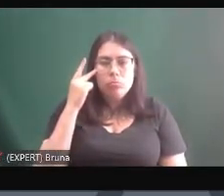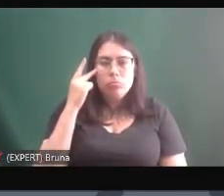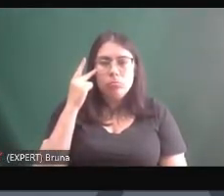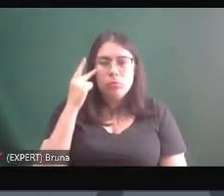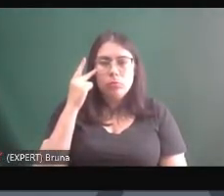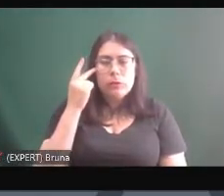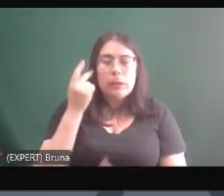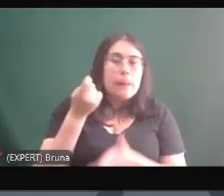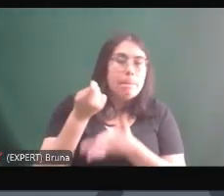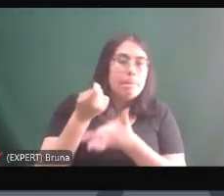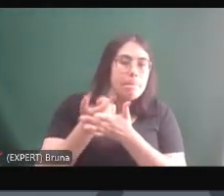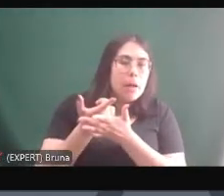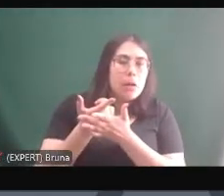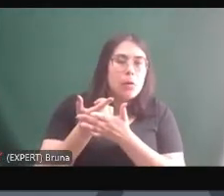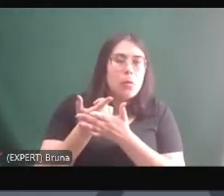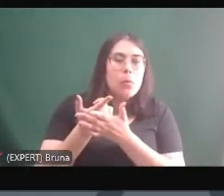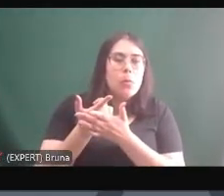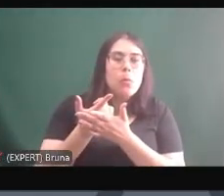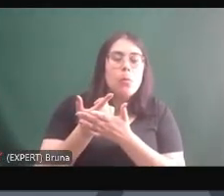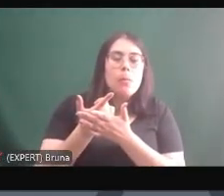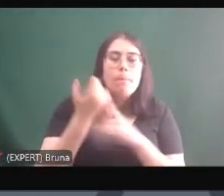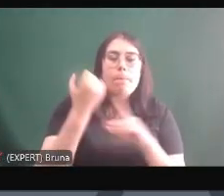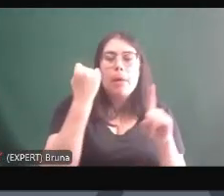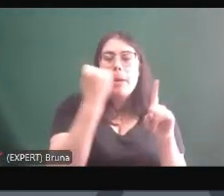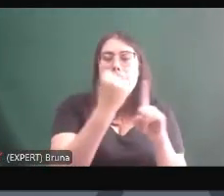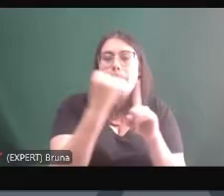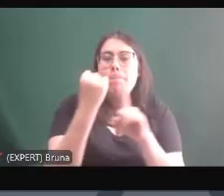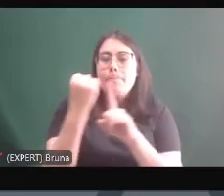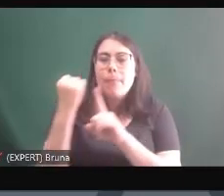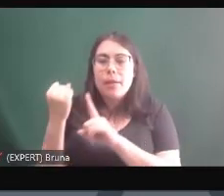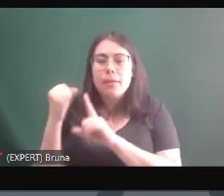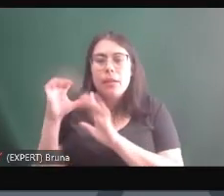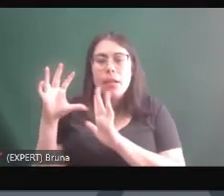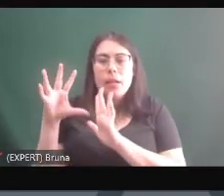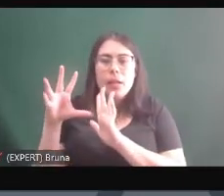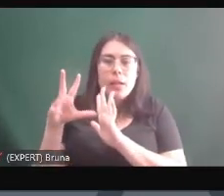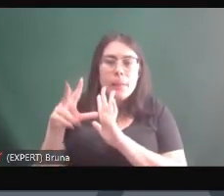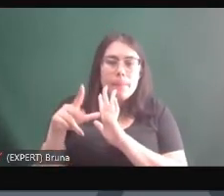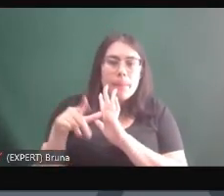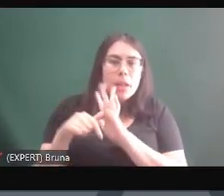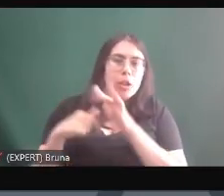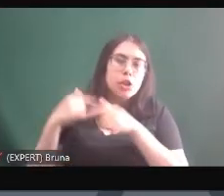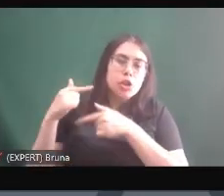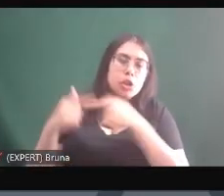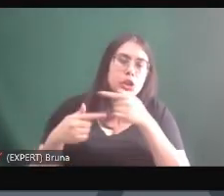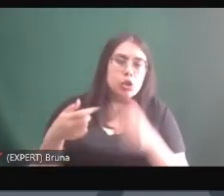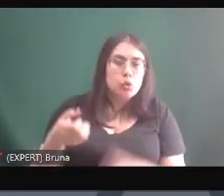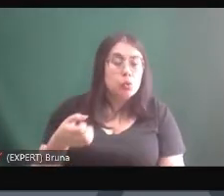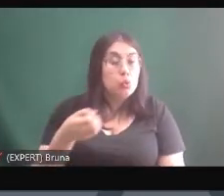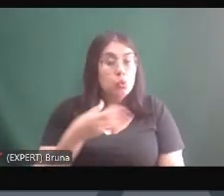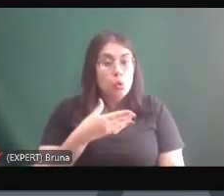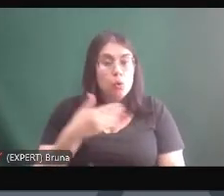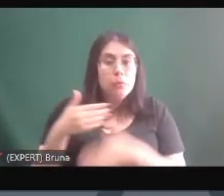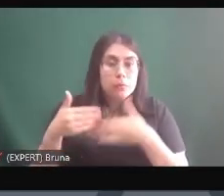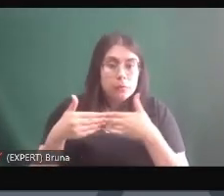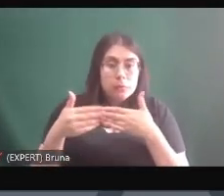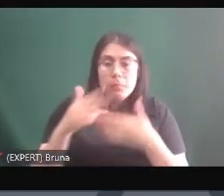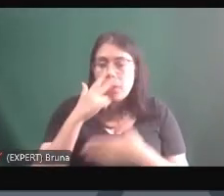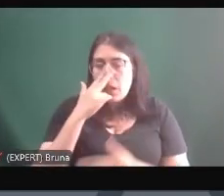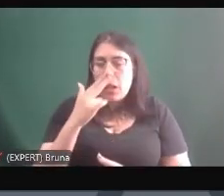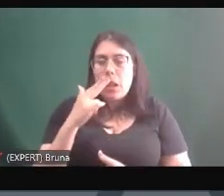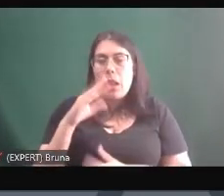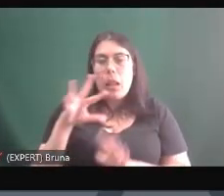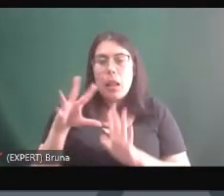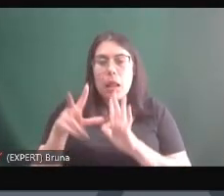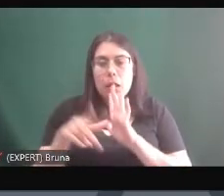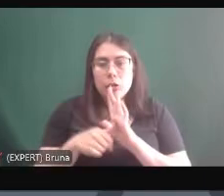pagos para exterminar esses bandidos de novas gerações que eram vistos como ladrões do bairro